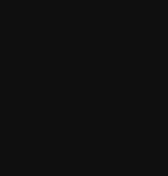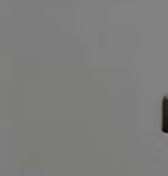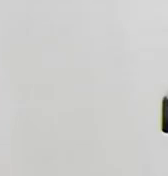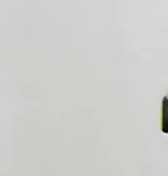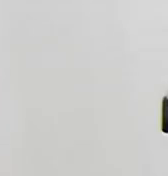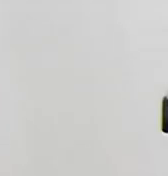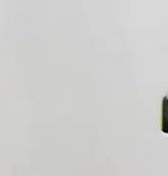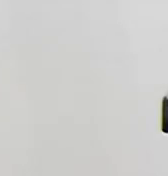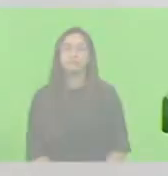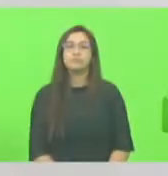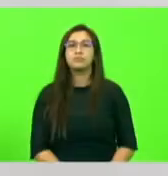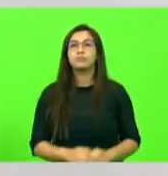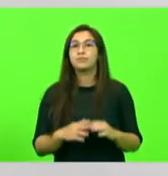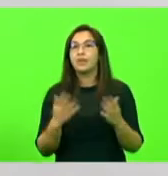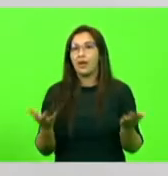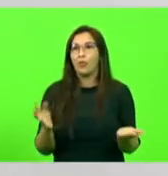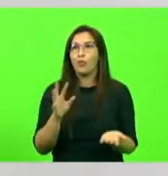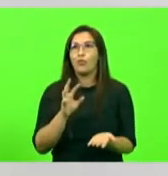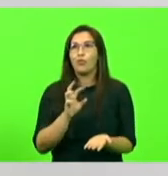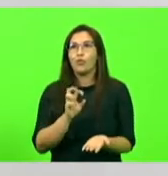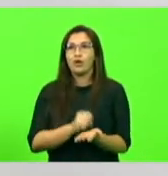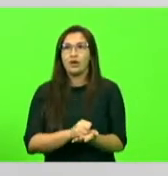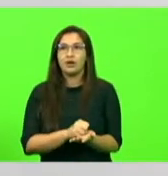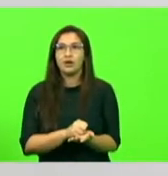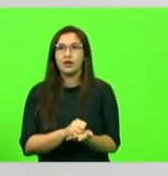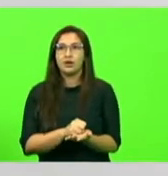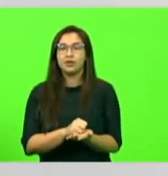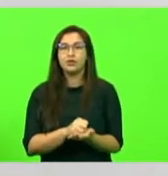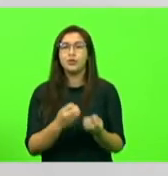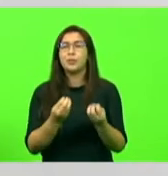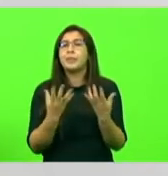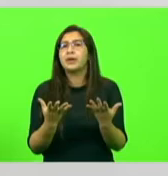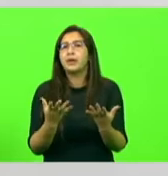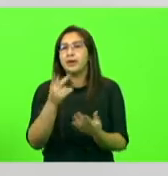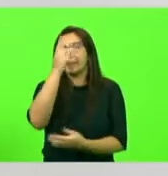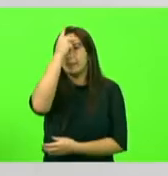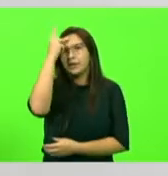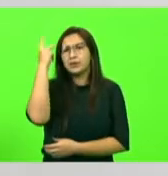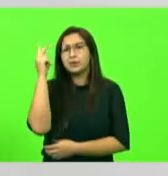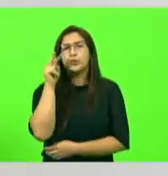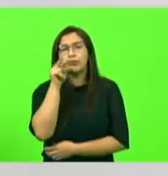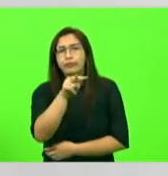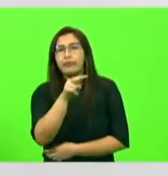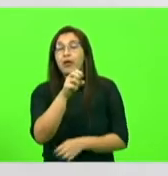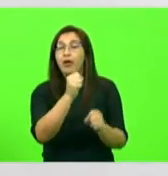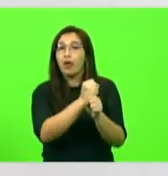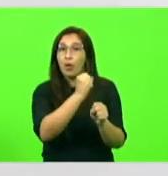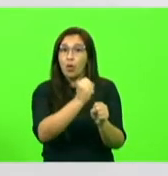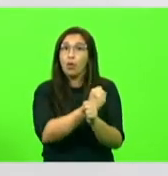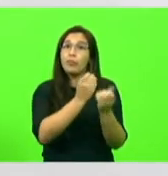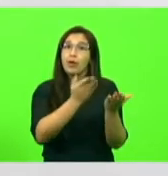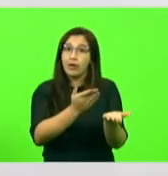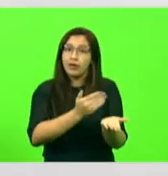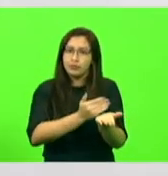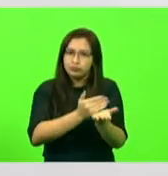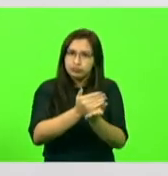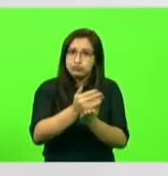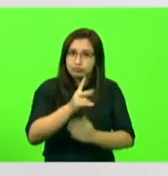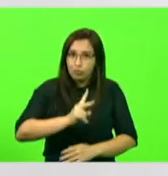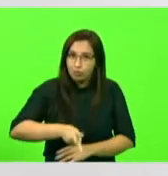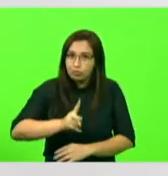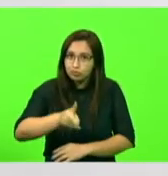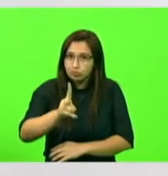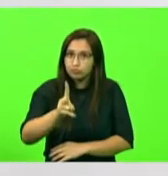Então, eu faço esse registro para que as pessoas observarem que a obra está andando, presidente Maurício Kudlec,